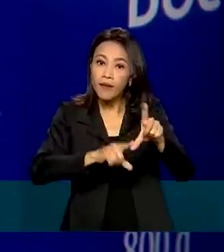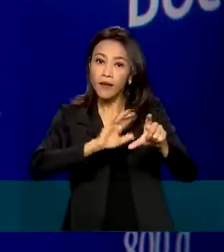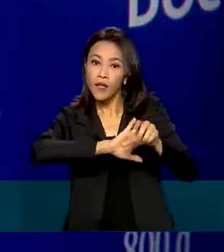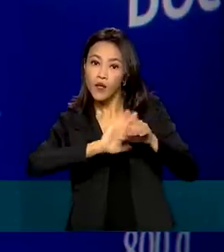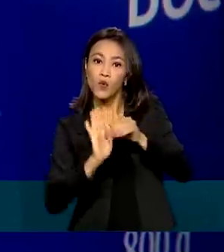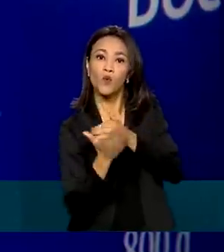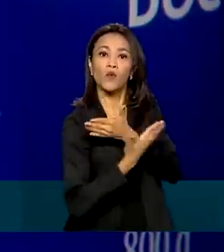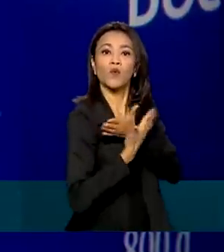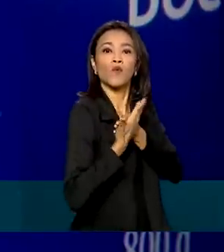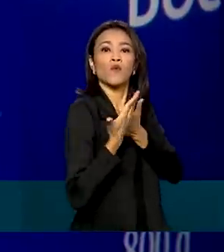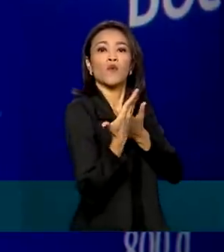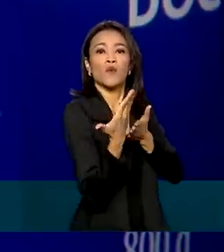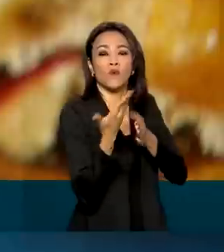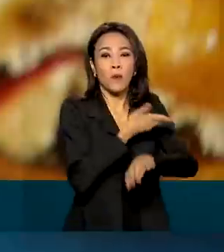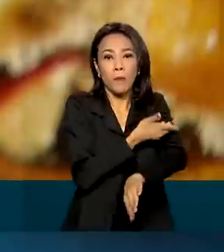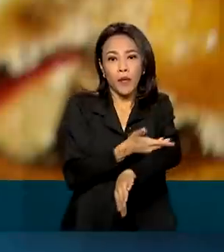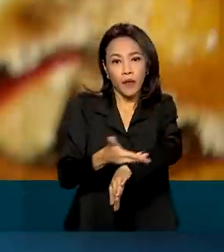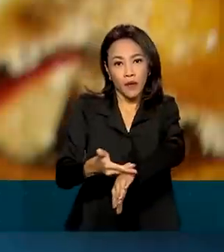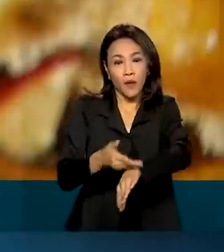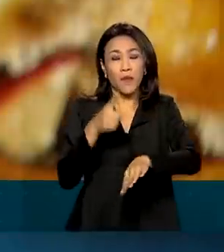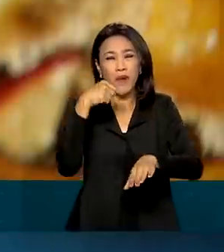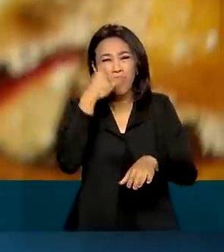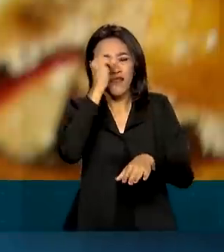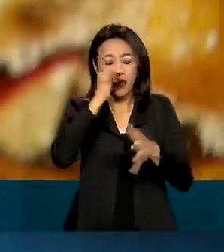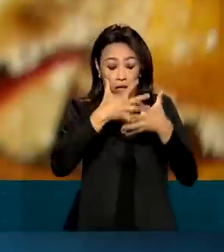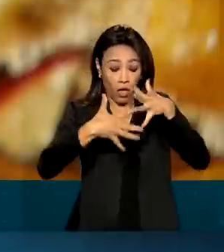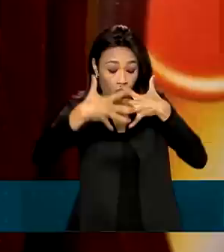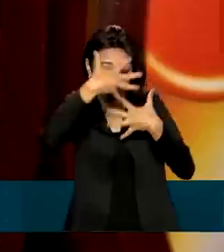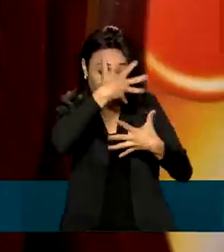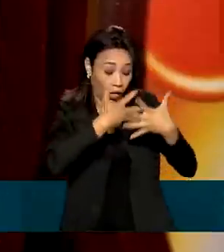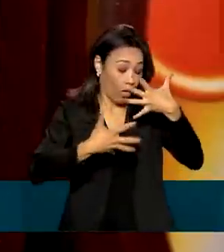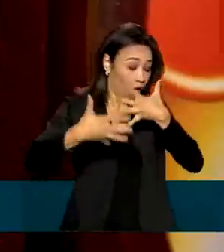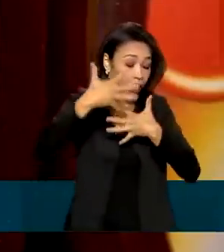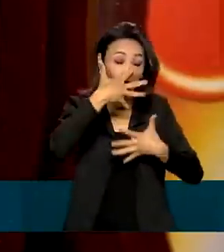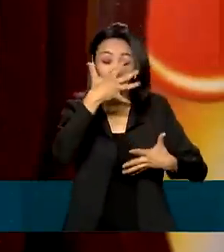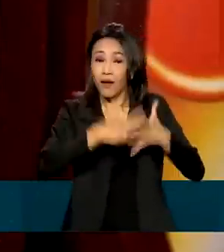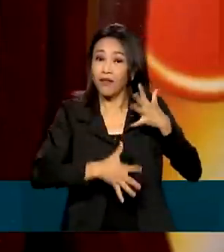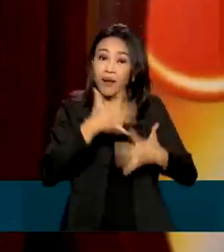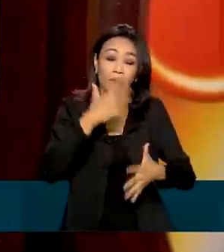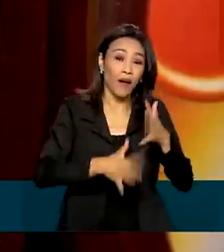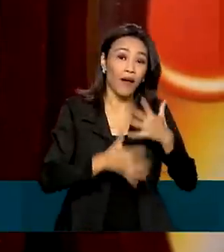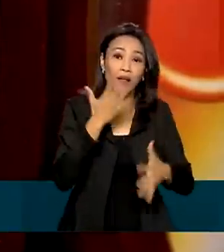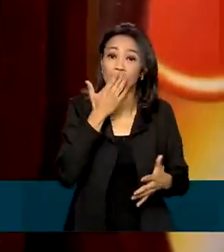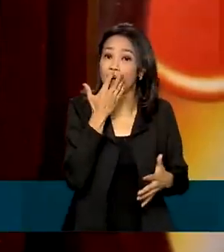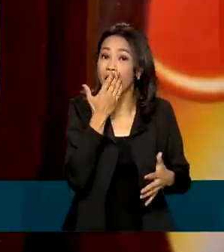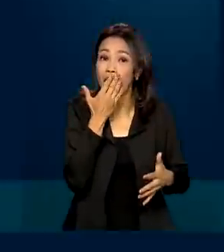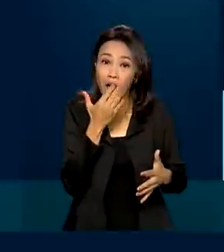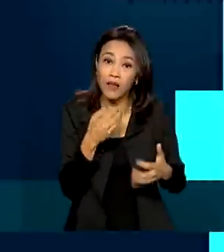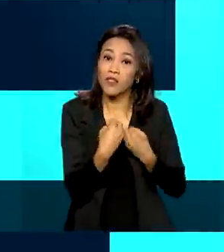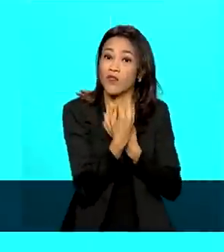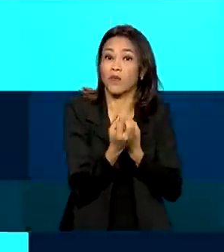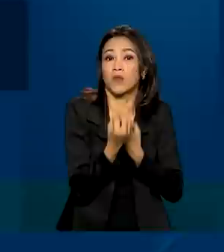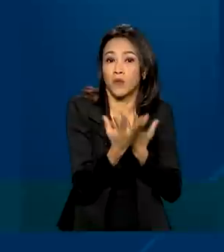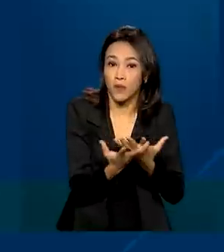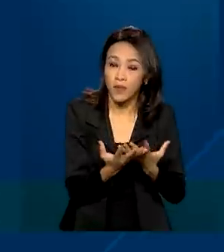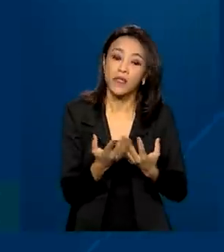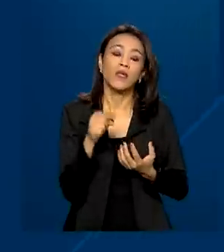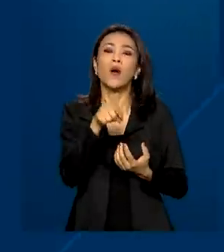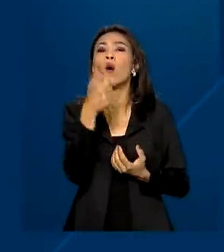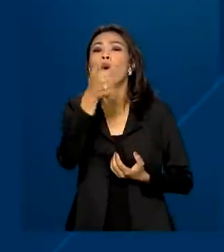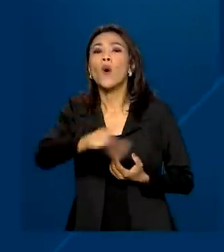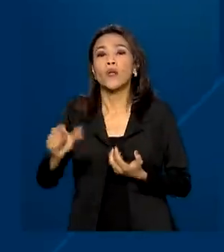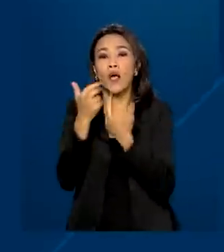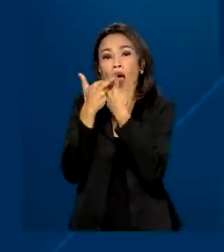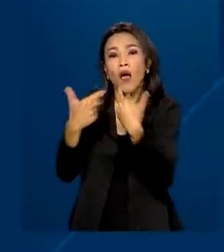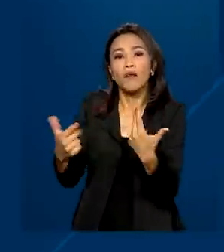A ideia é evitar os contrastes de cores, que atrapalham a leitura das informações. A principal inovação